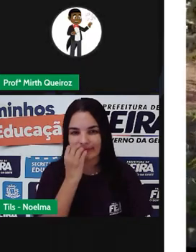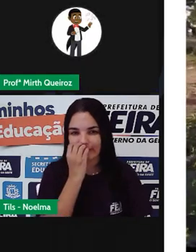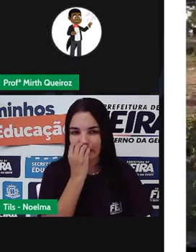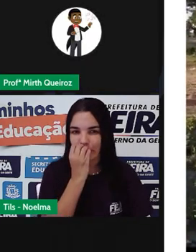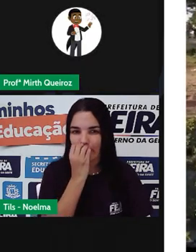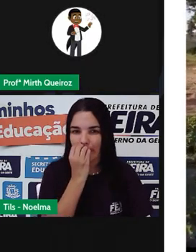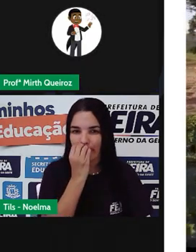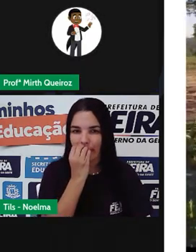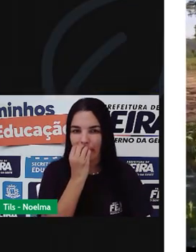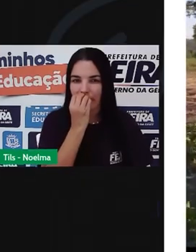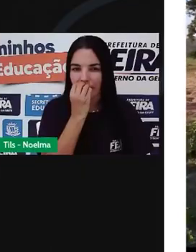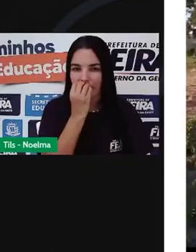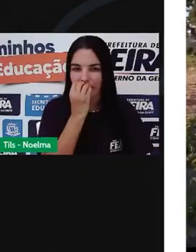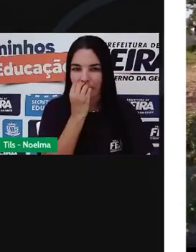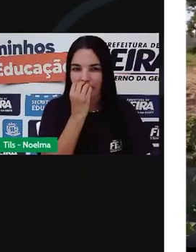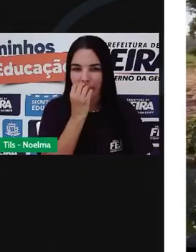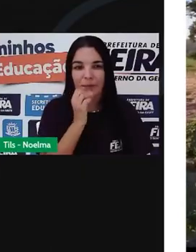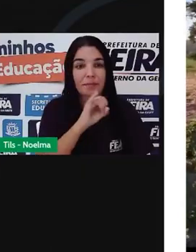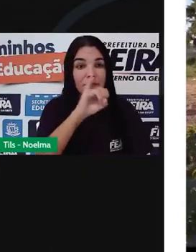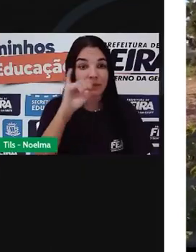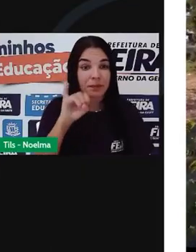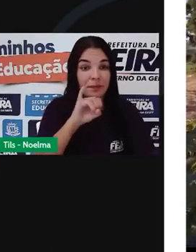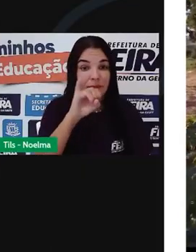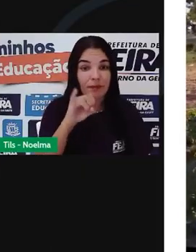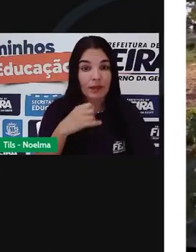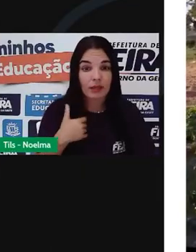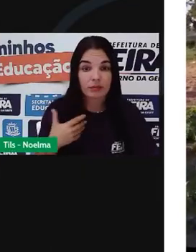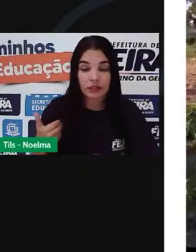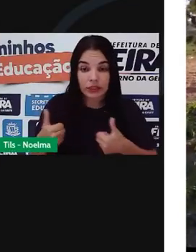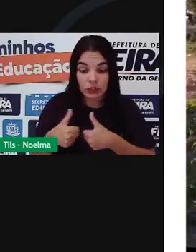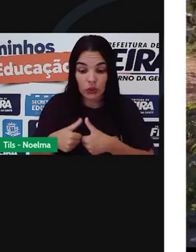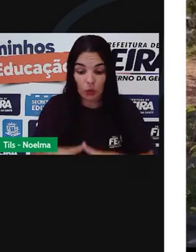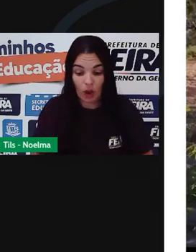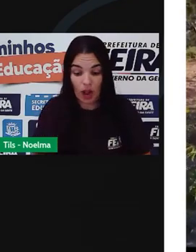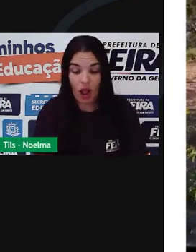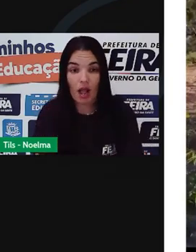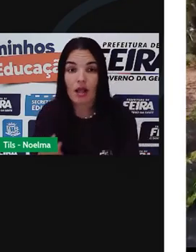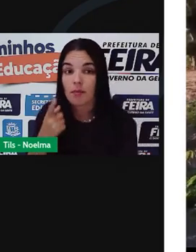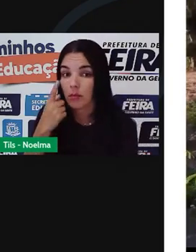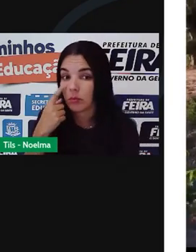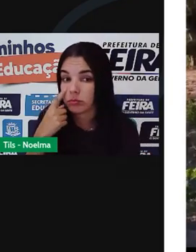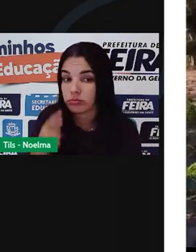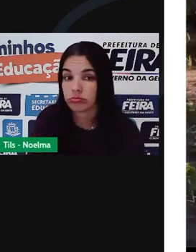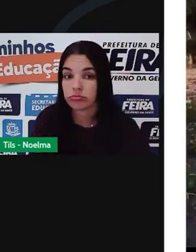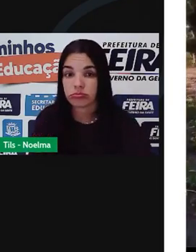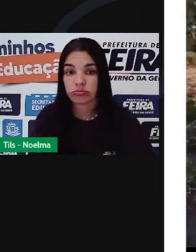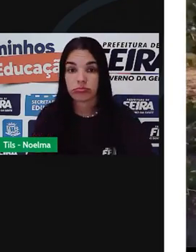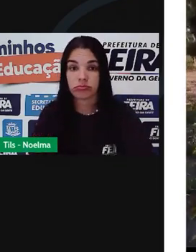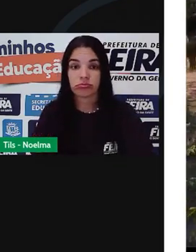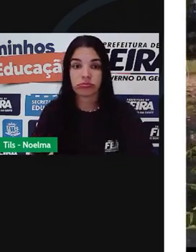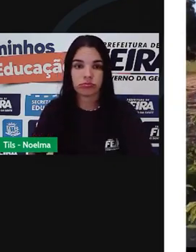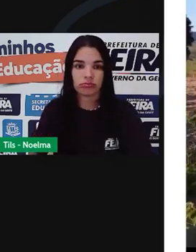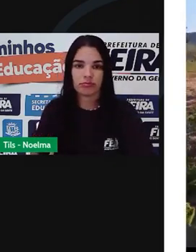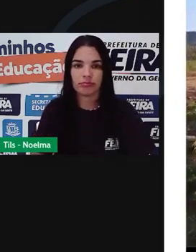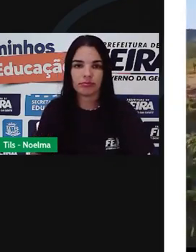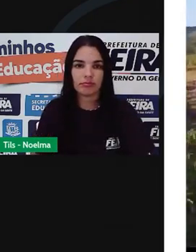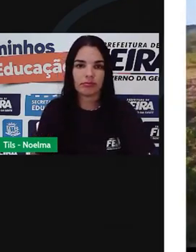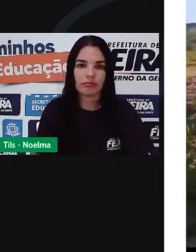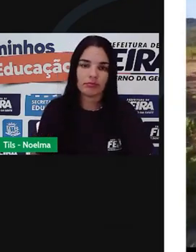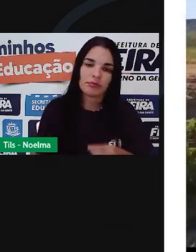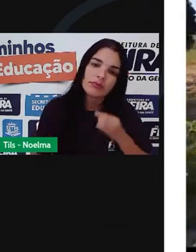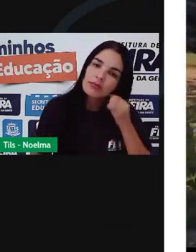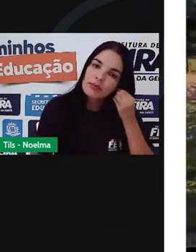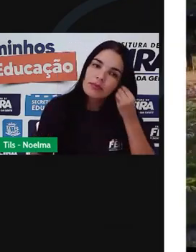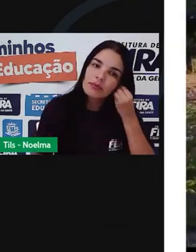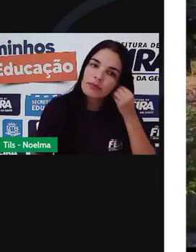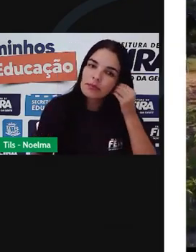Olá pessoal, meu nome é Gisele. Estou aqui na Fazenda Boa Vista, na cidade de Tarantino, Estado da Bahia,